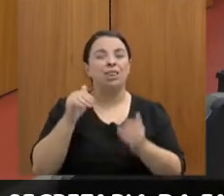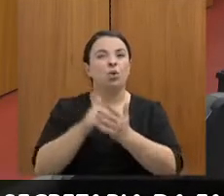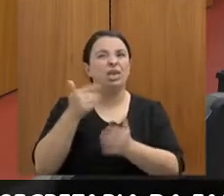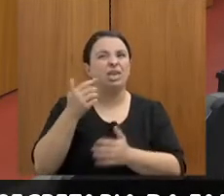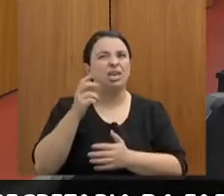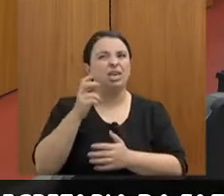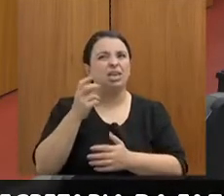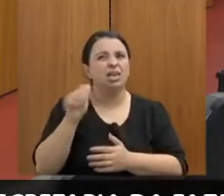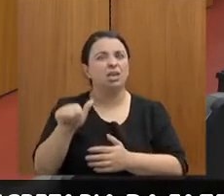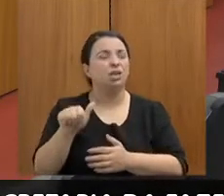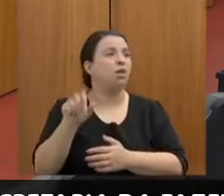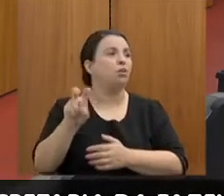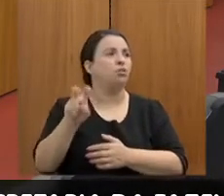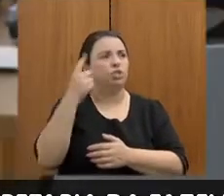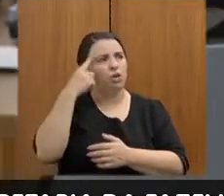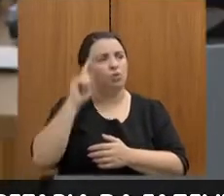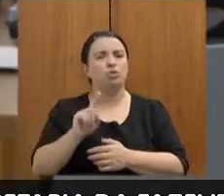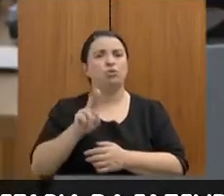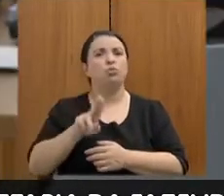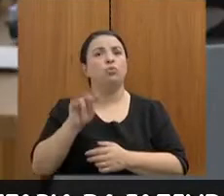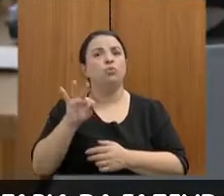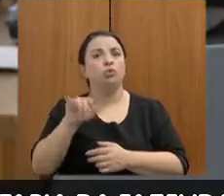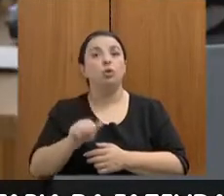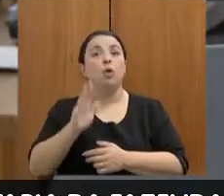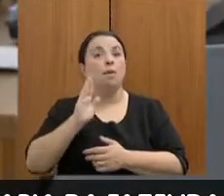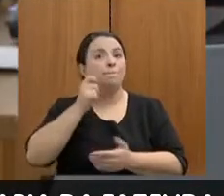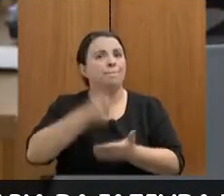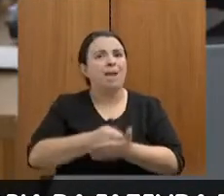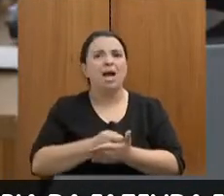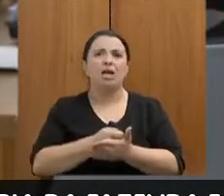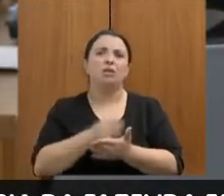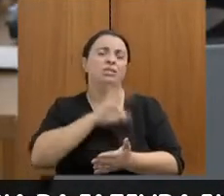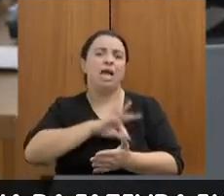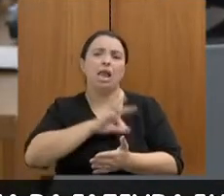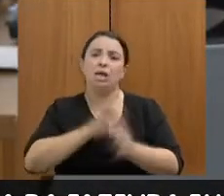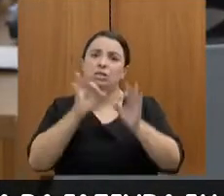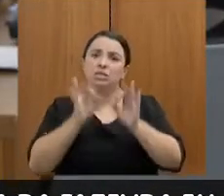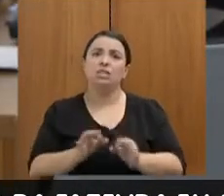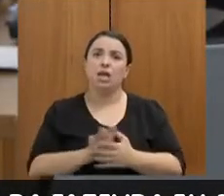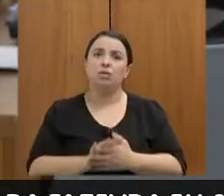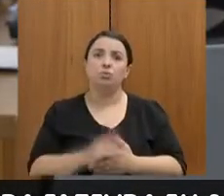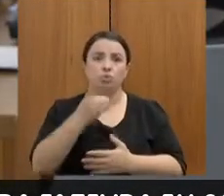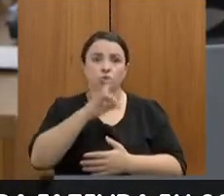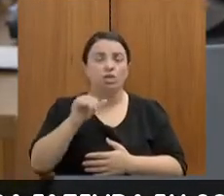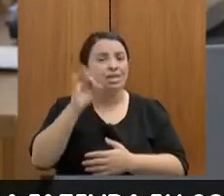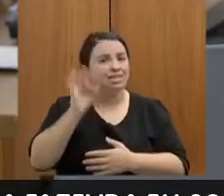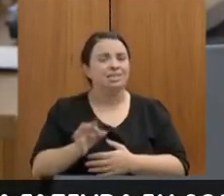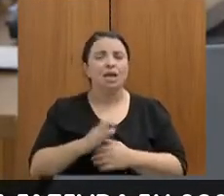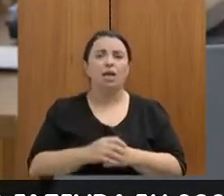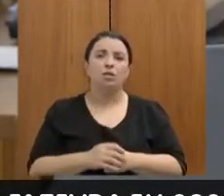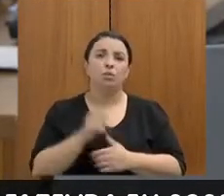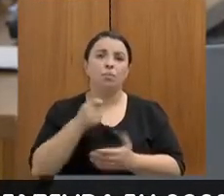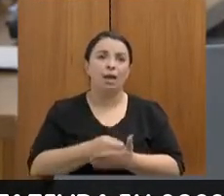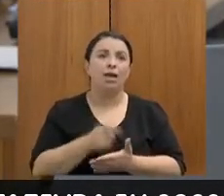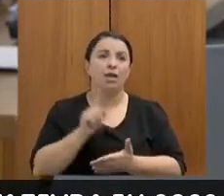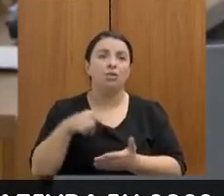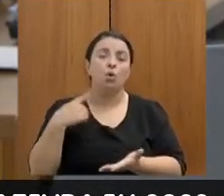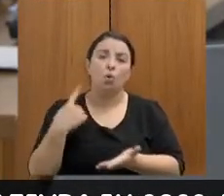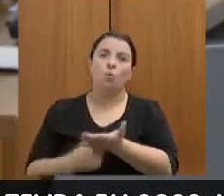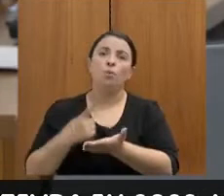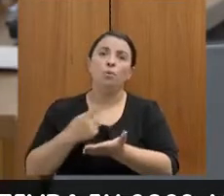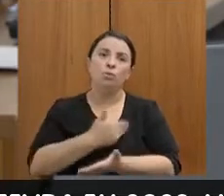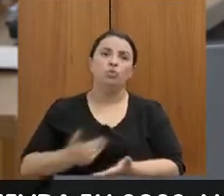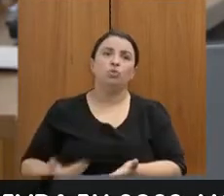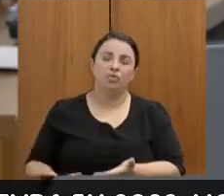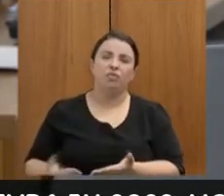importantes? Repasses constitucionais aos municípios e pagamentos dos servidores em dia. Mais uma vez, quando o